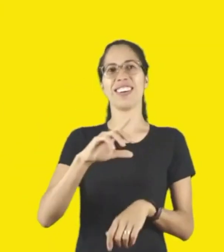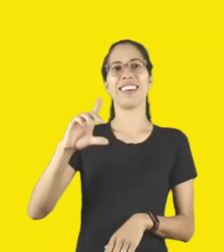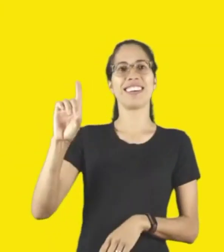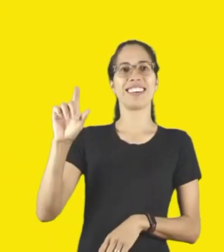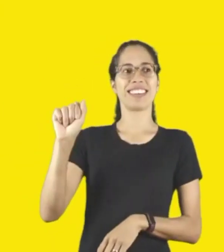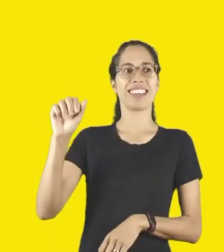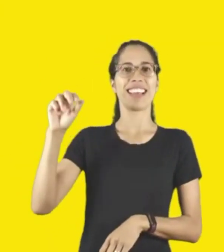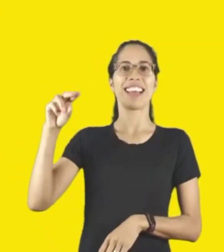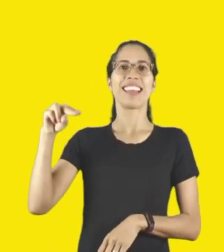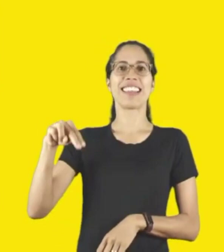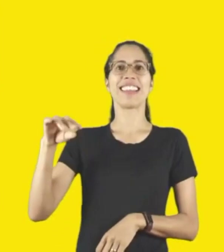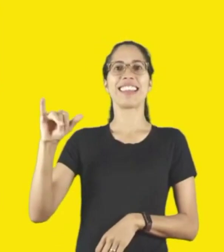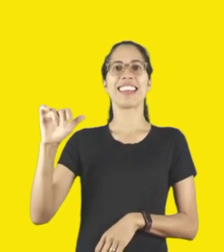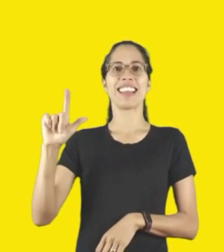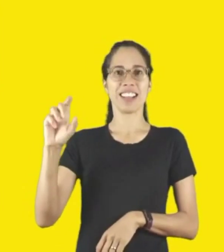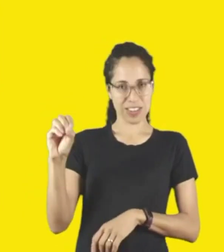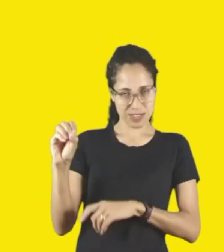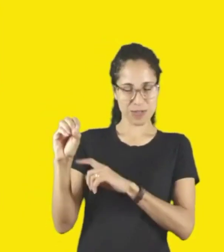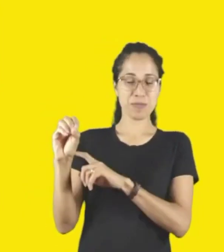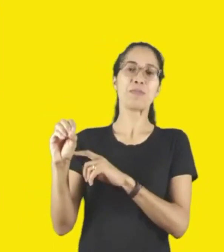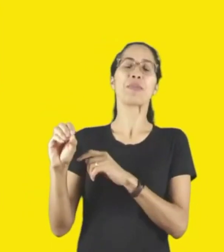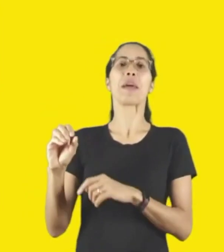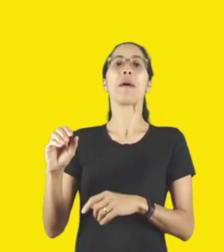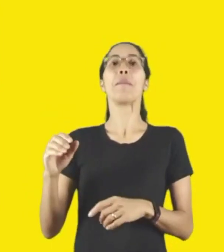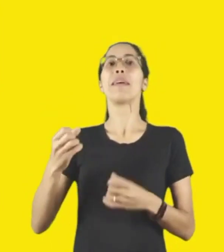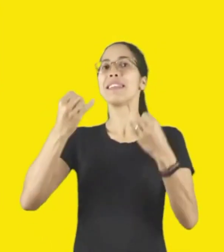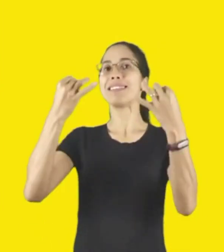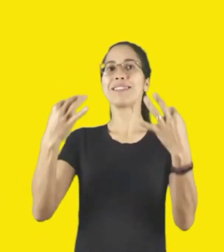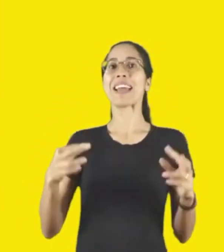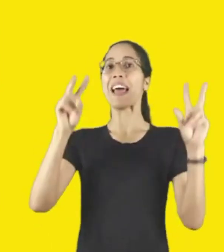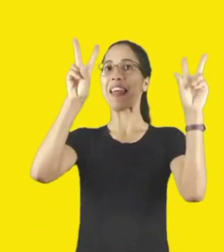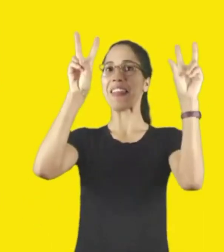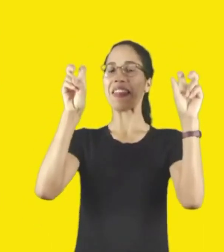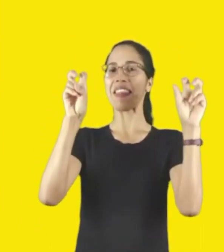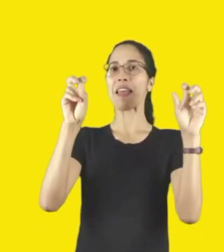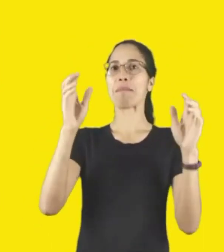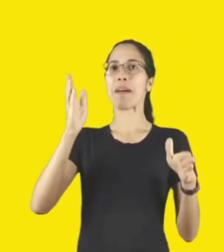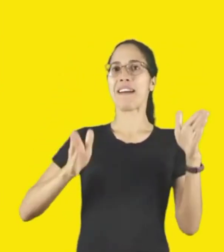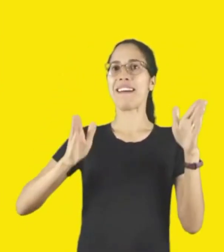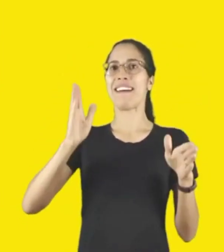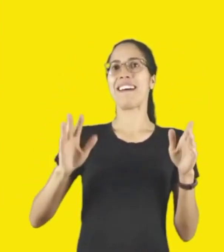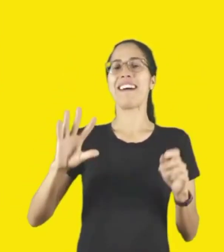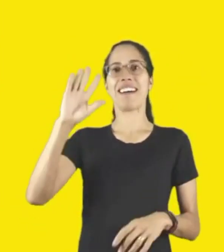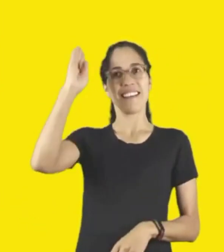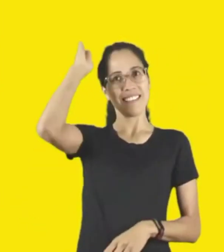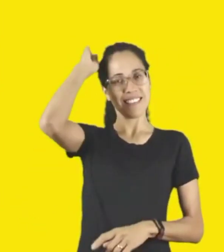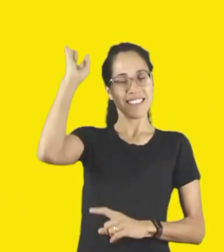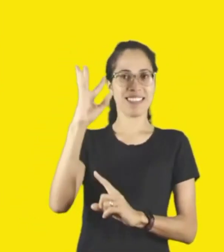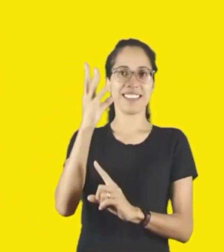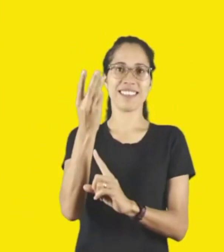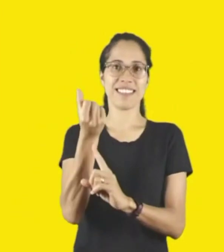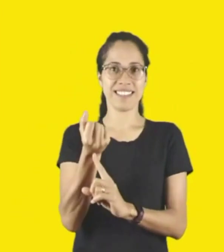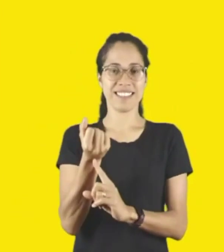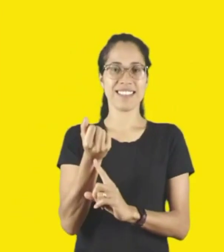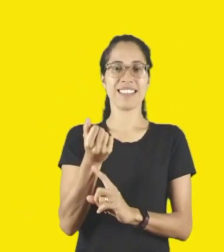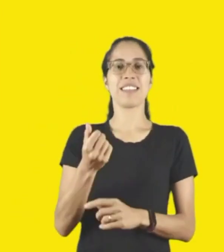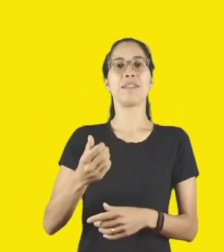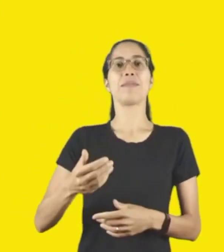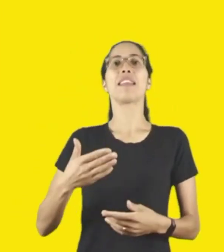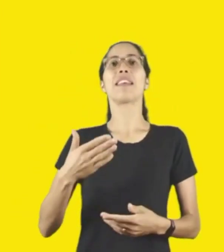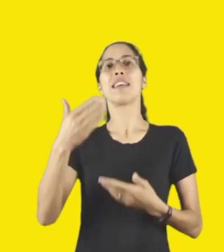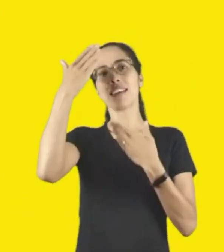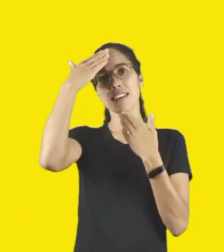dessa mais nova edição do Circuito Sesc de Artes. Saudo aqui a nossa secretária do Estado da Cultura, Indústria e Economia